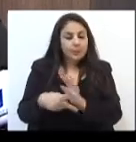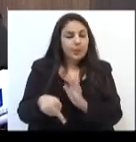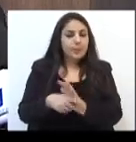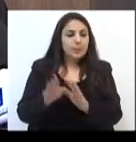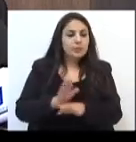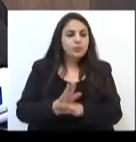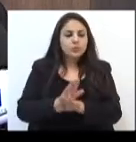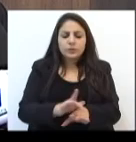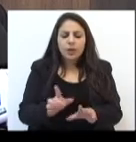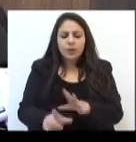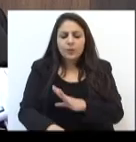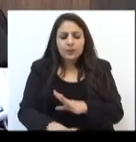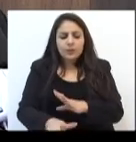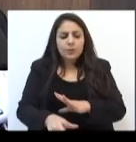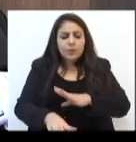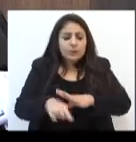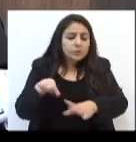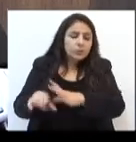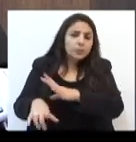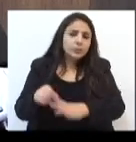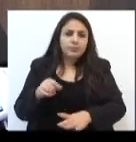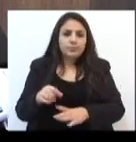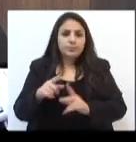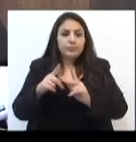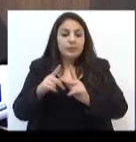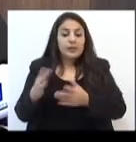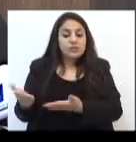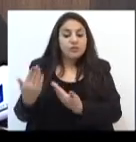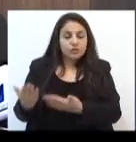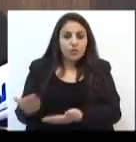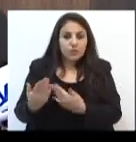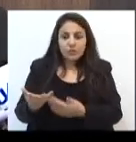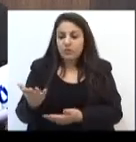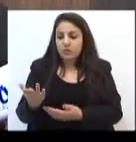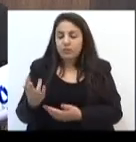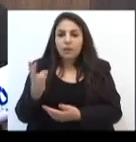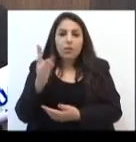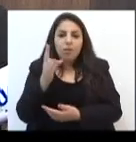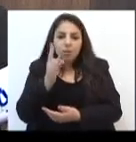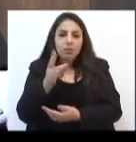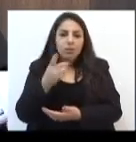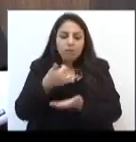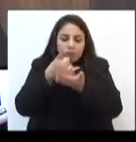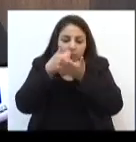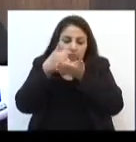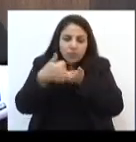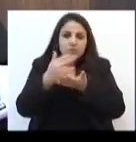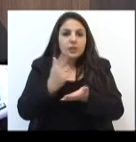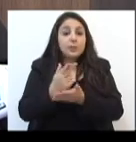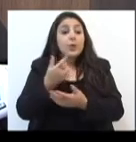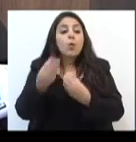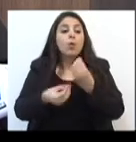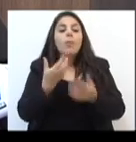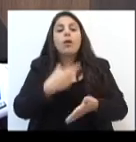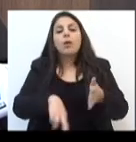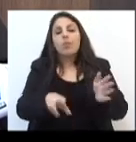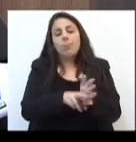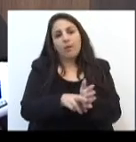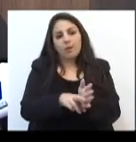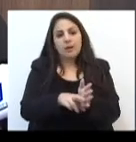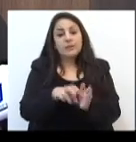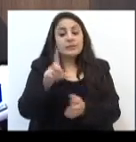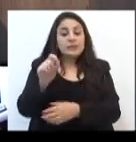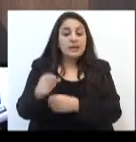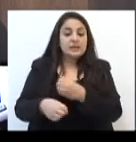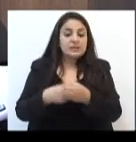oferecer uma opção para esse adolescente que se torna um dependente químico, a recuperação. Que nos próximos 10 anos,